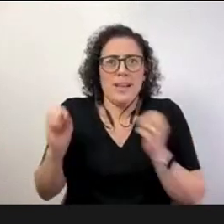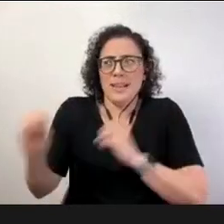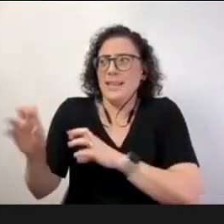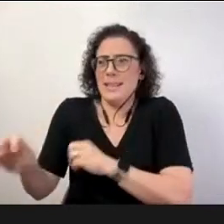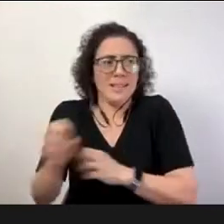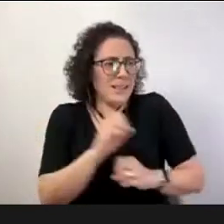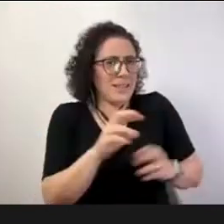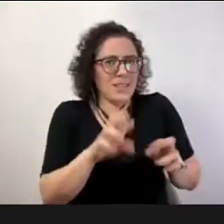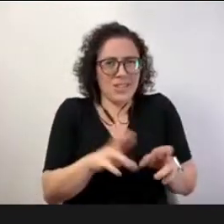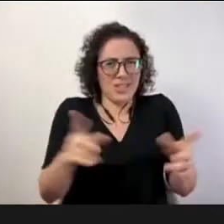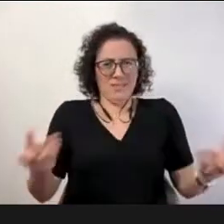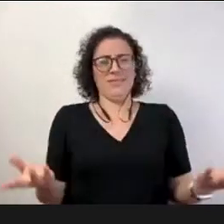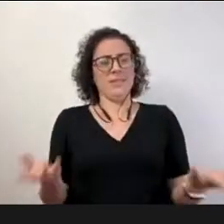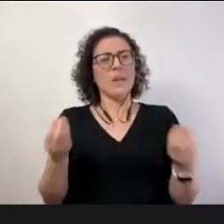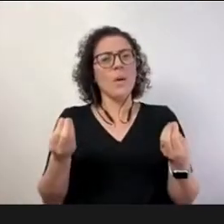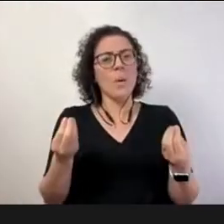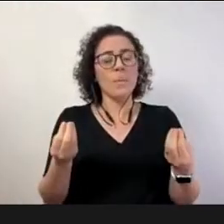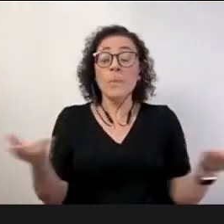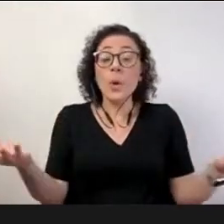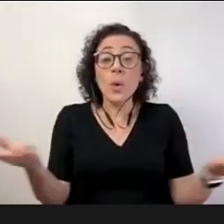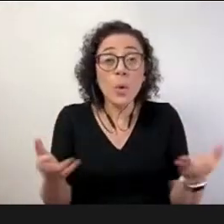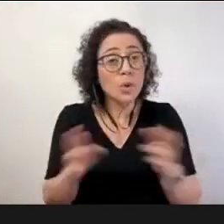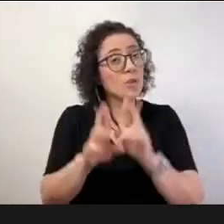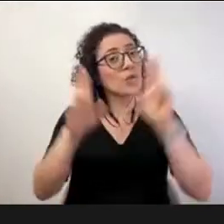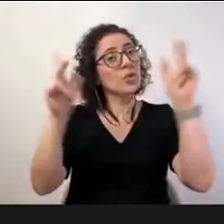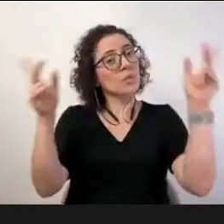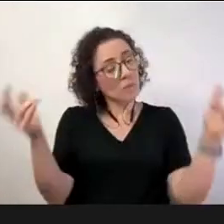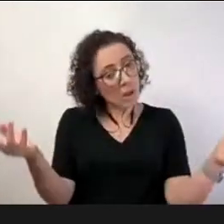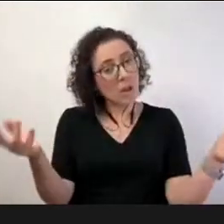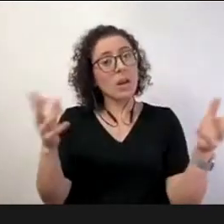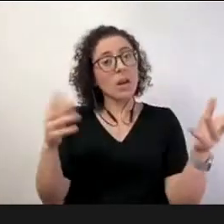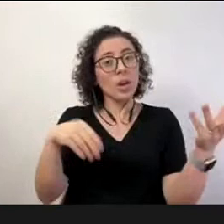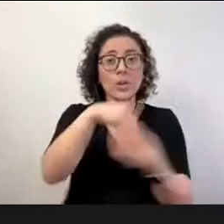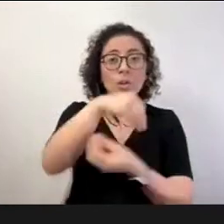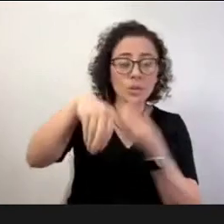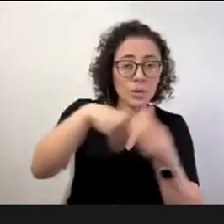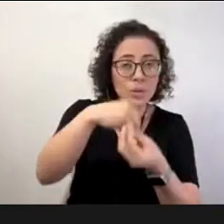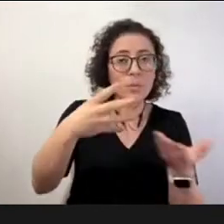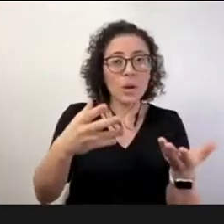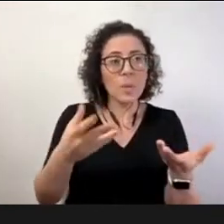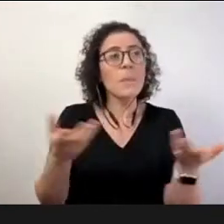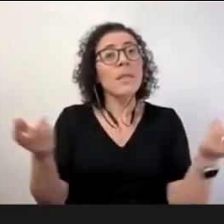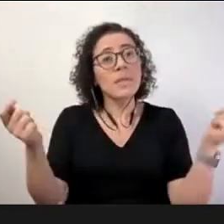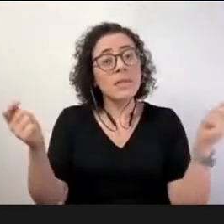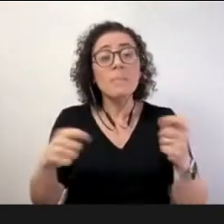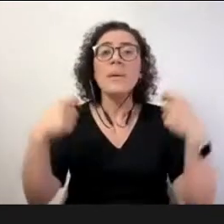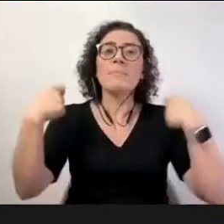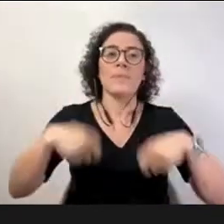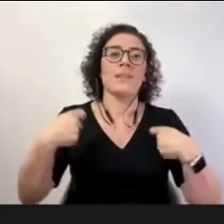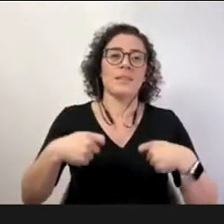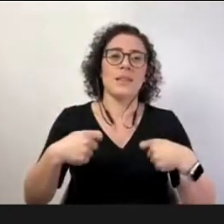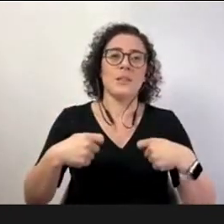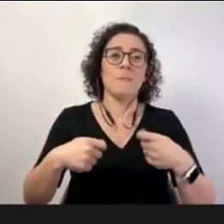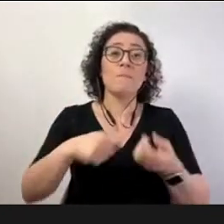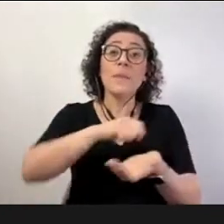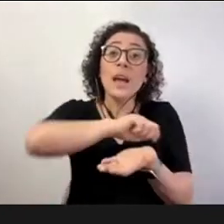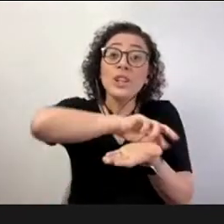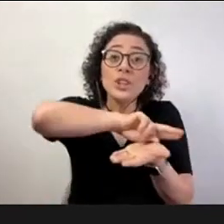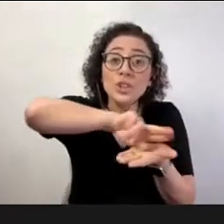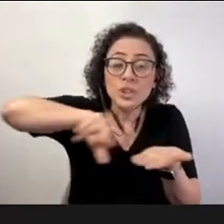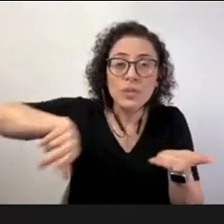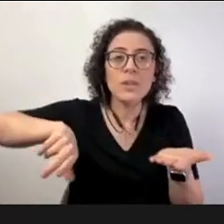isso é fundamental também para que a diversidade nos ajude na educação